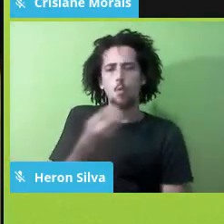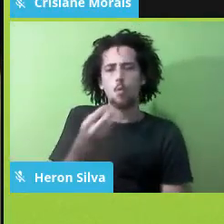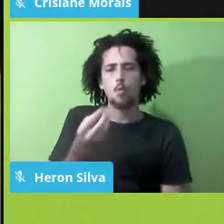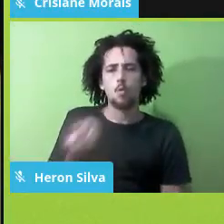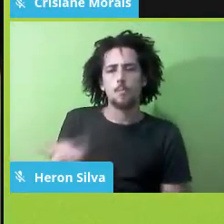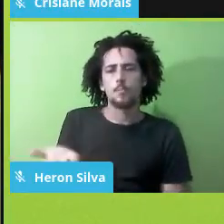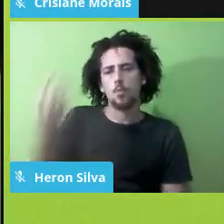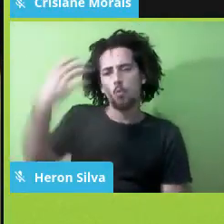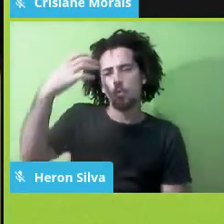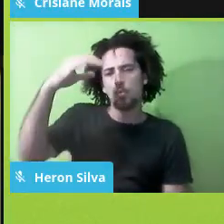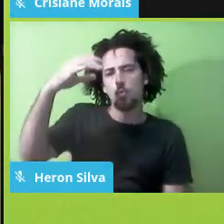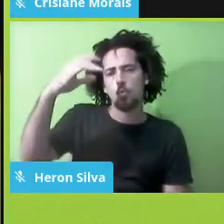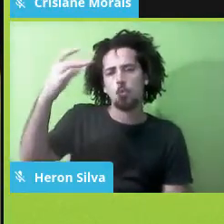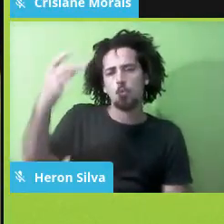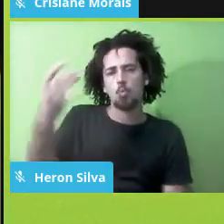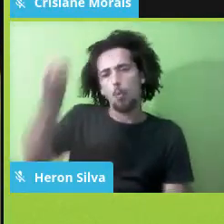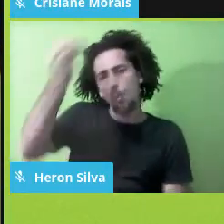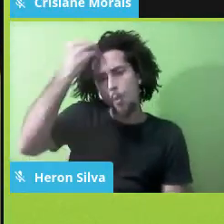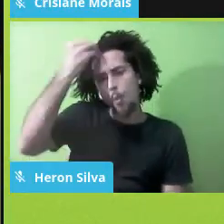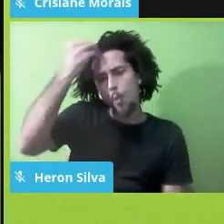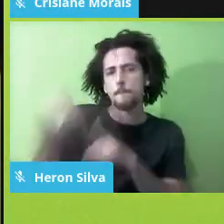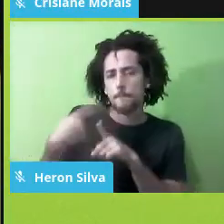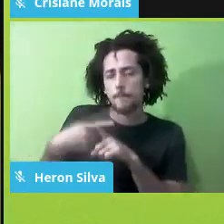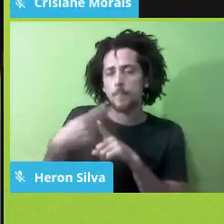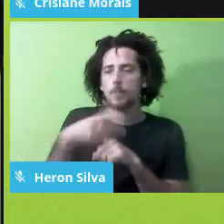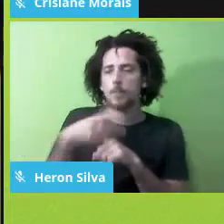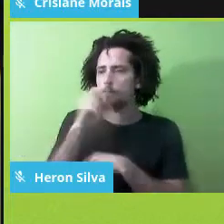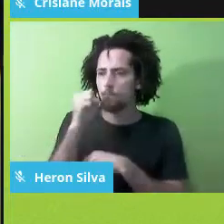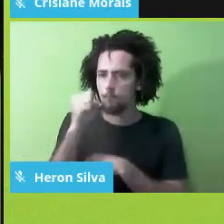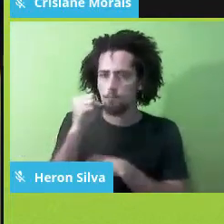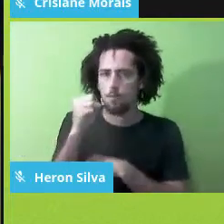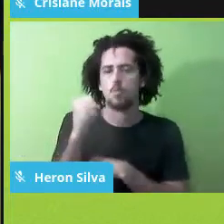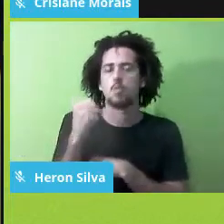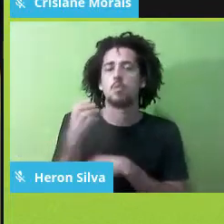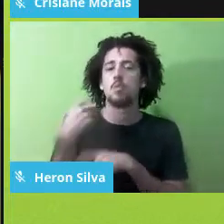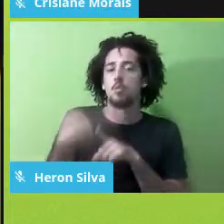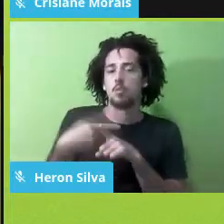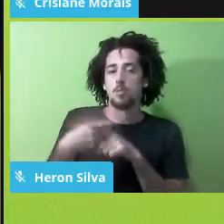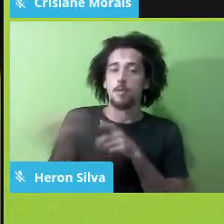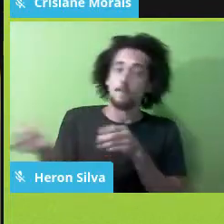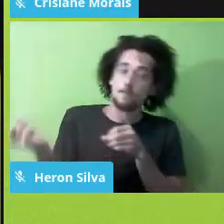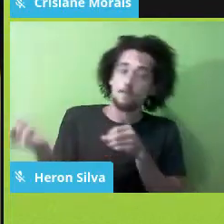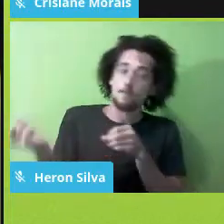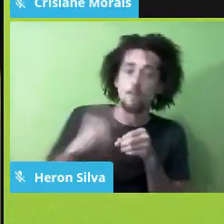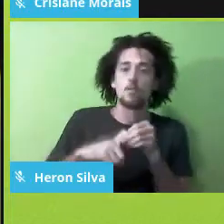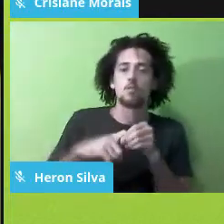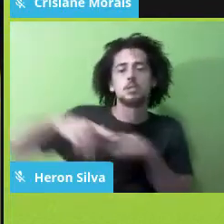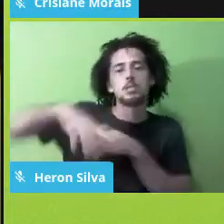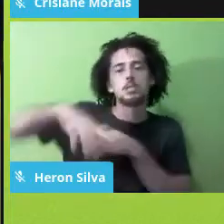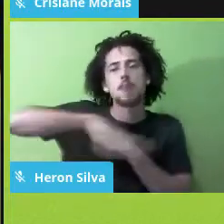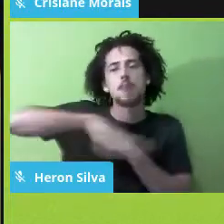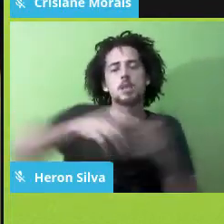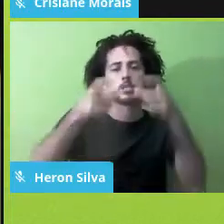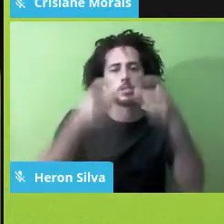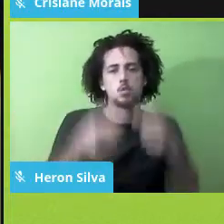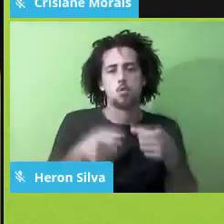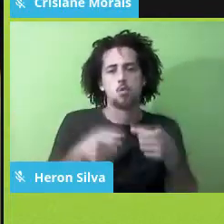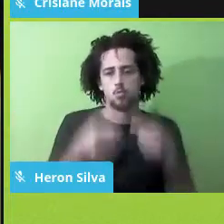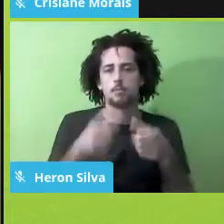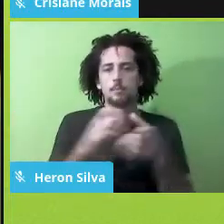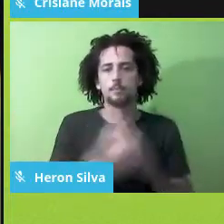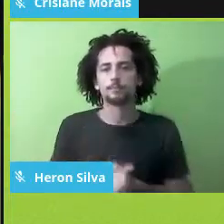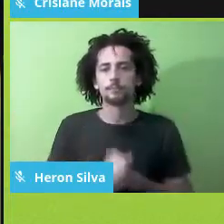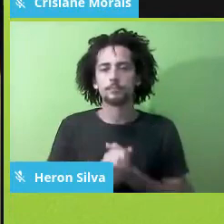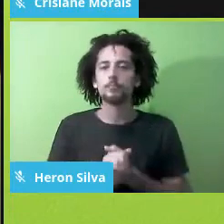esse movimento muito forte para a recuperação dos espaços da dominação, né? Isso só na chegada desse